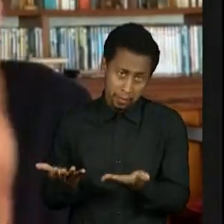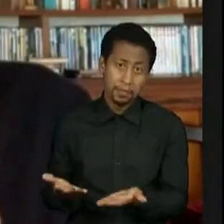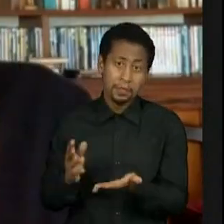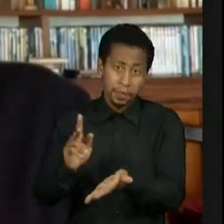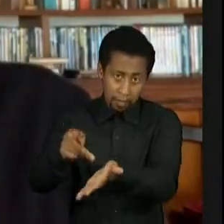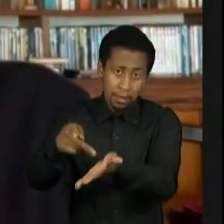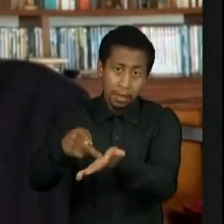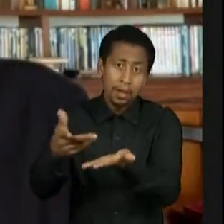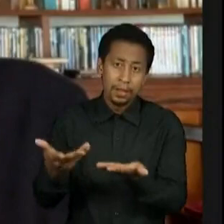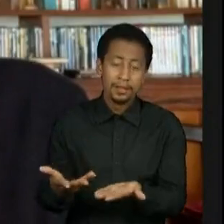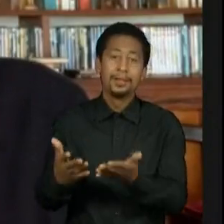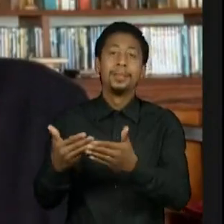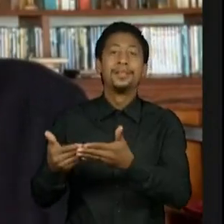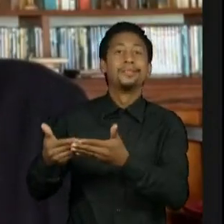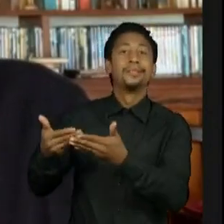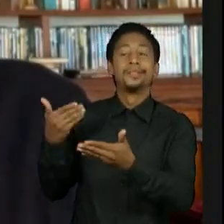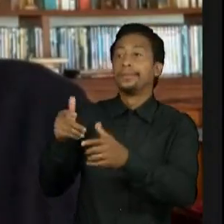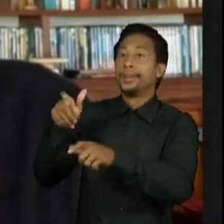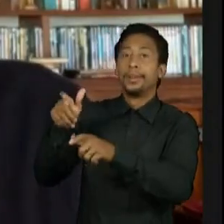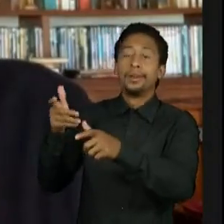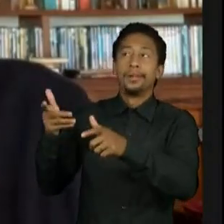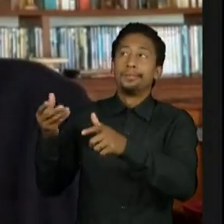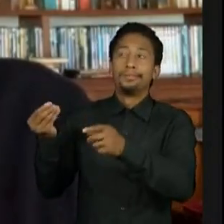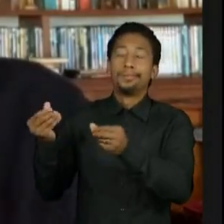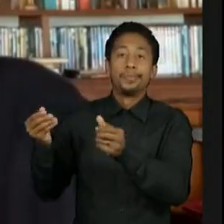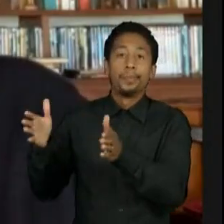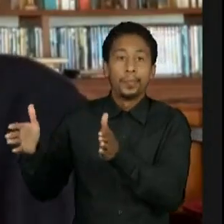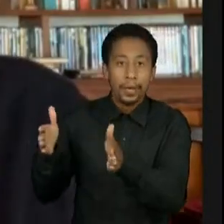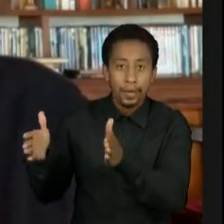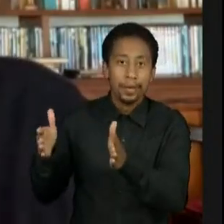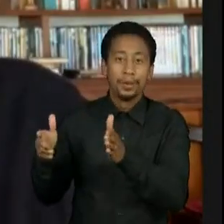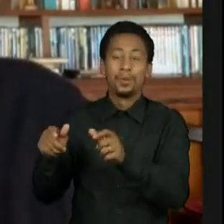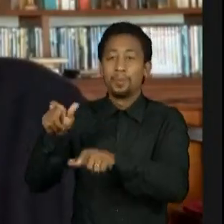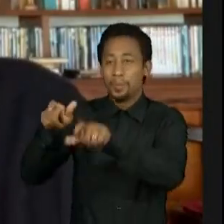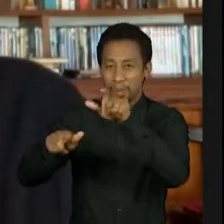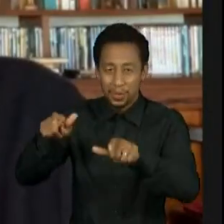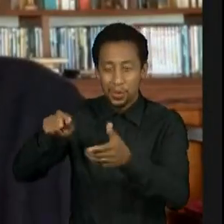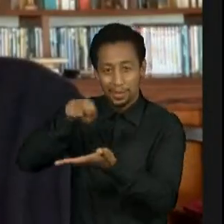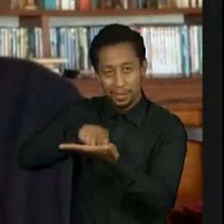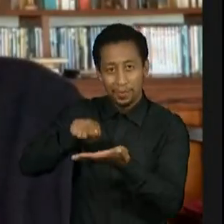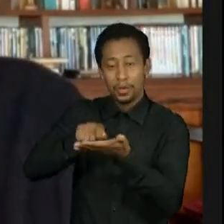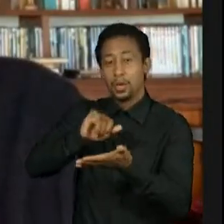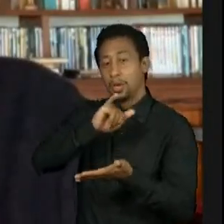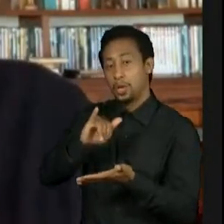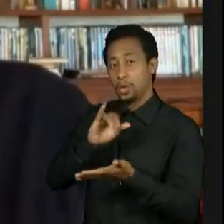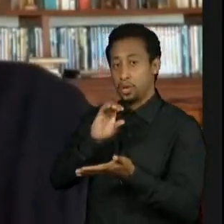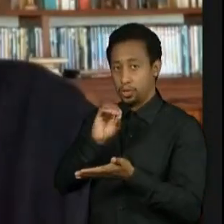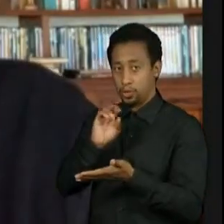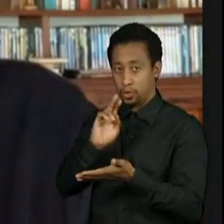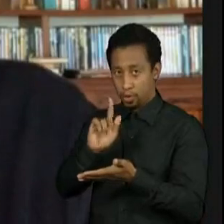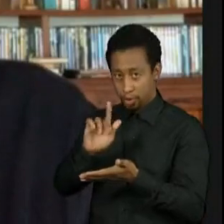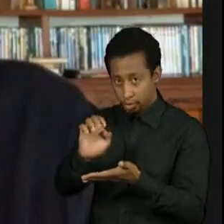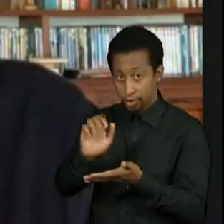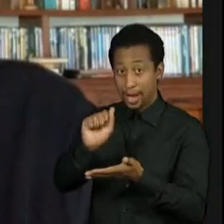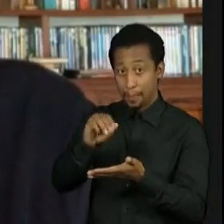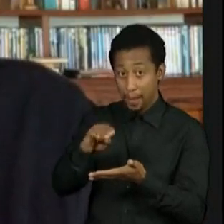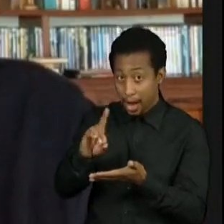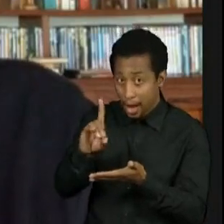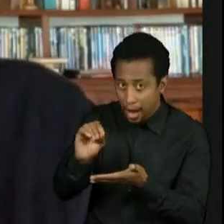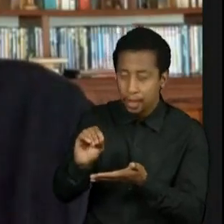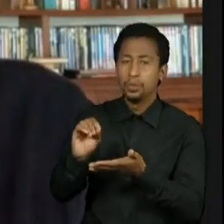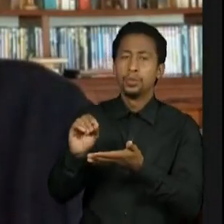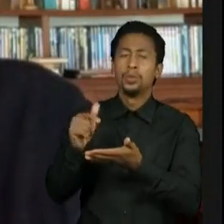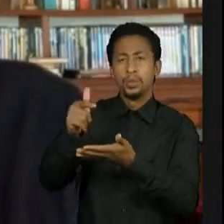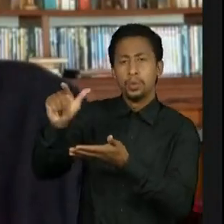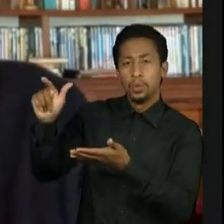com vidas secas, com angústia, com Jorge Amado, com Jalinhos do Rego, etc. Agora,